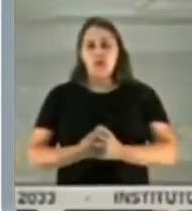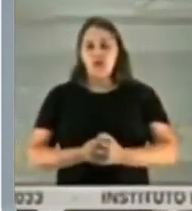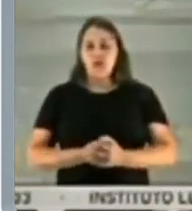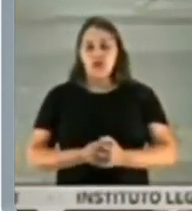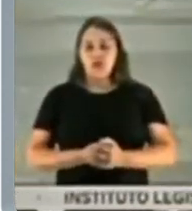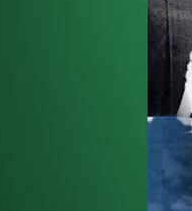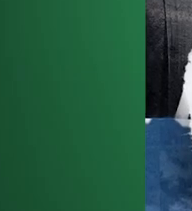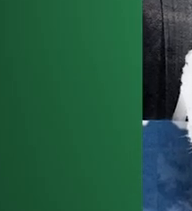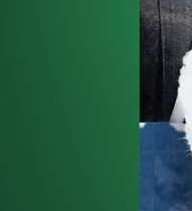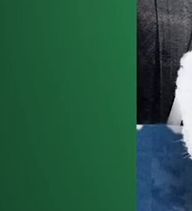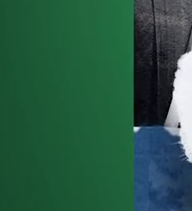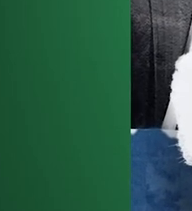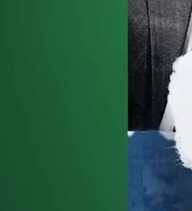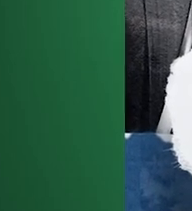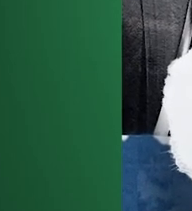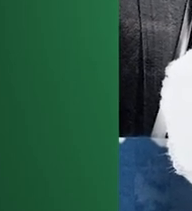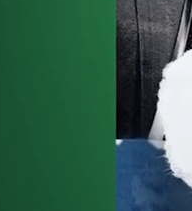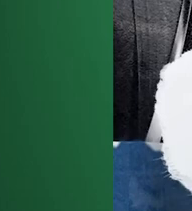juramento.